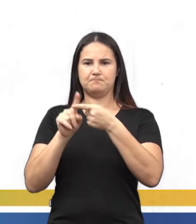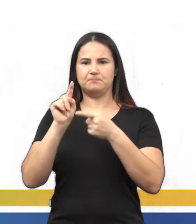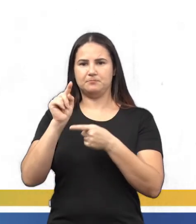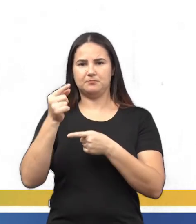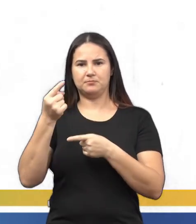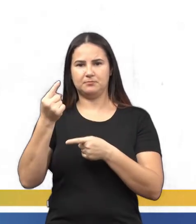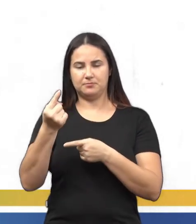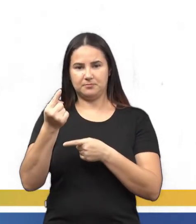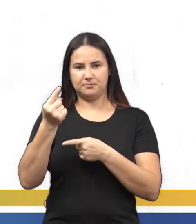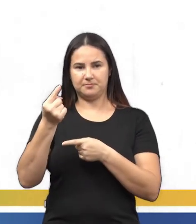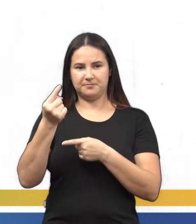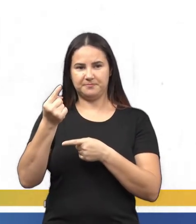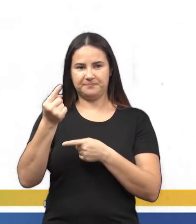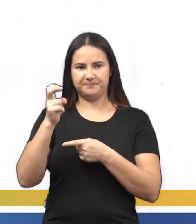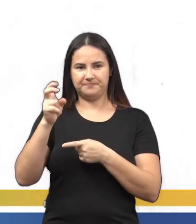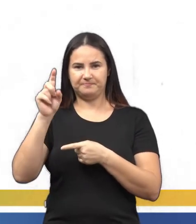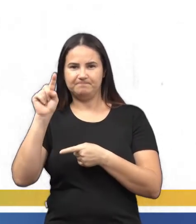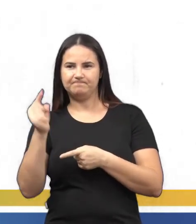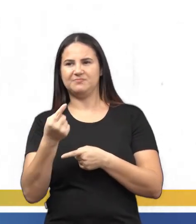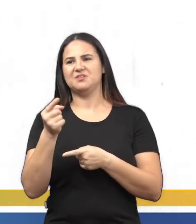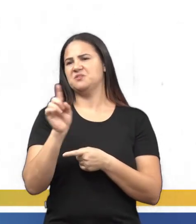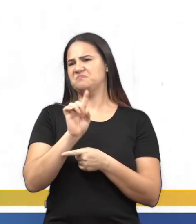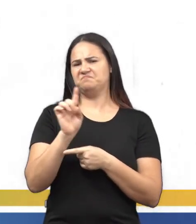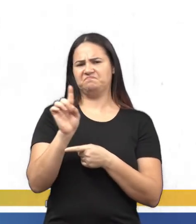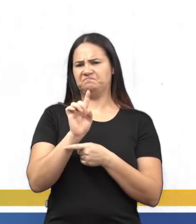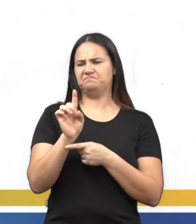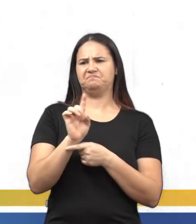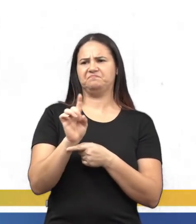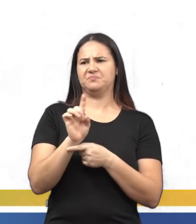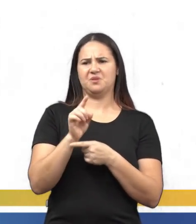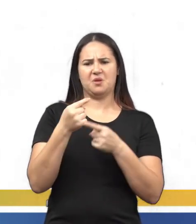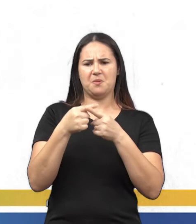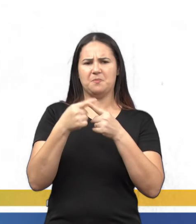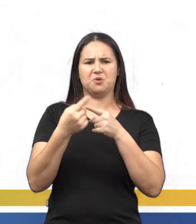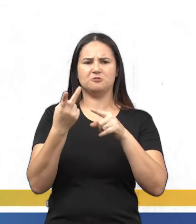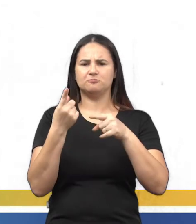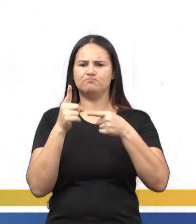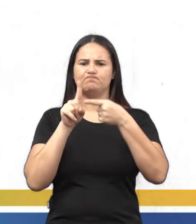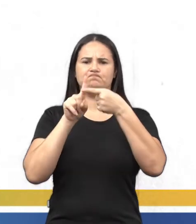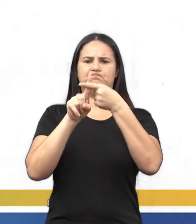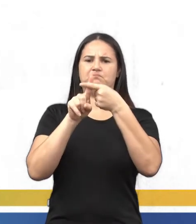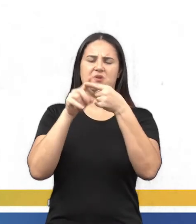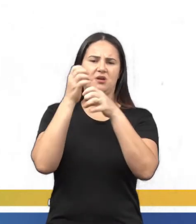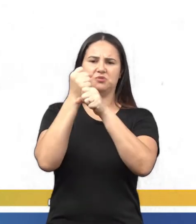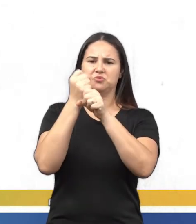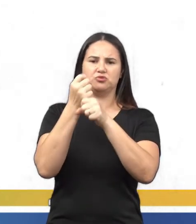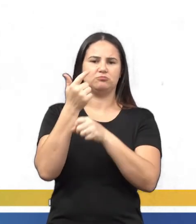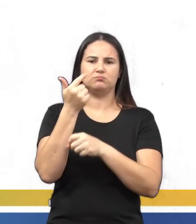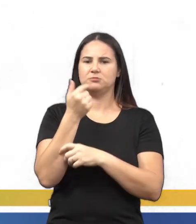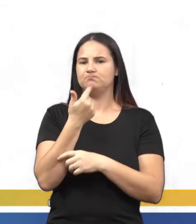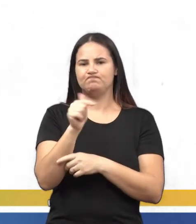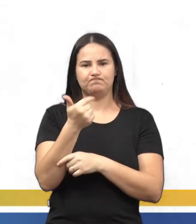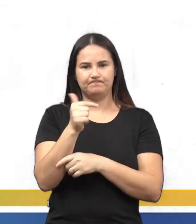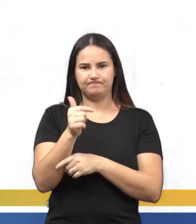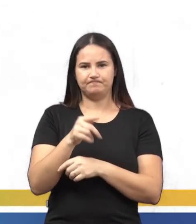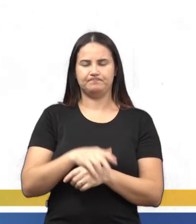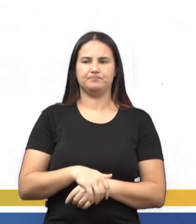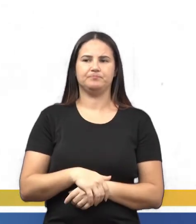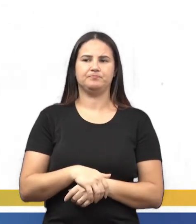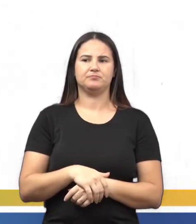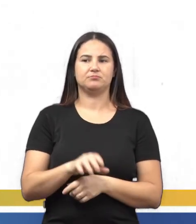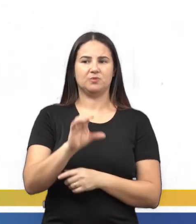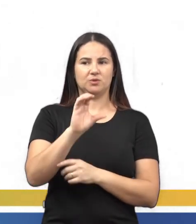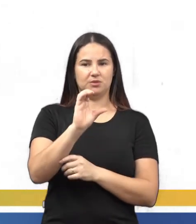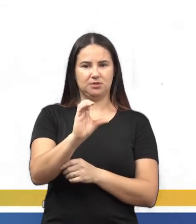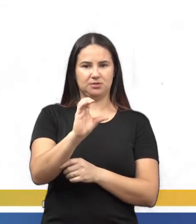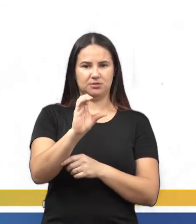mil. Não é, porque não tem a questão adicionado nem somado na questão. Por isso que não é, tá? Letra